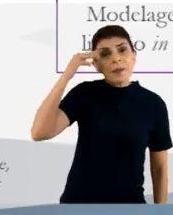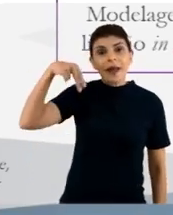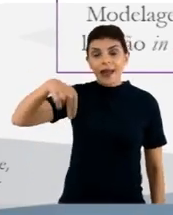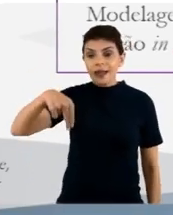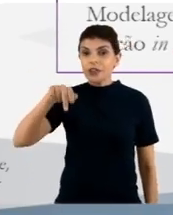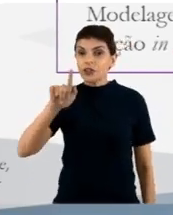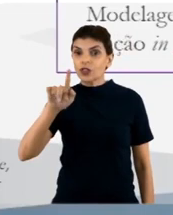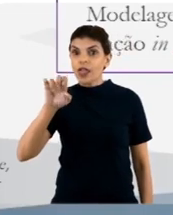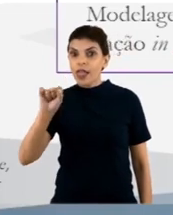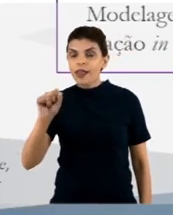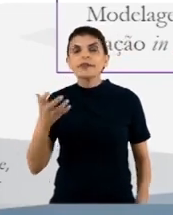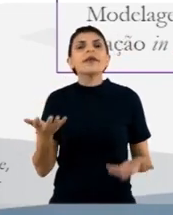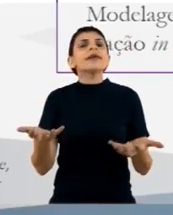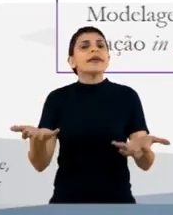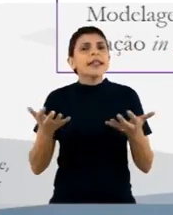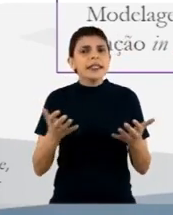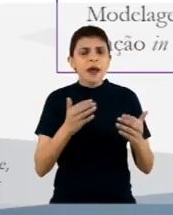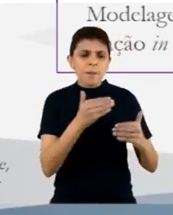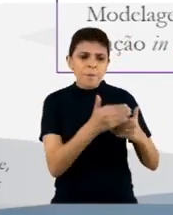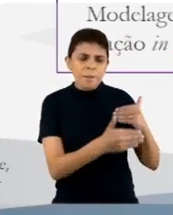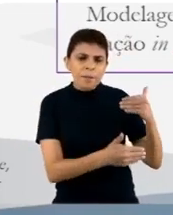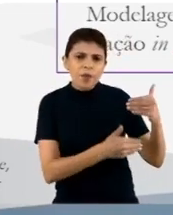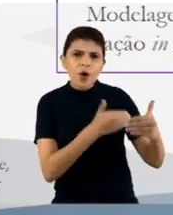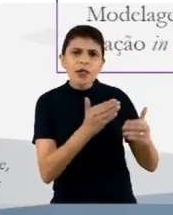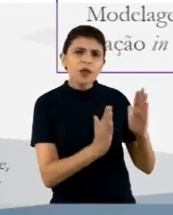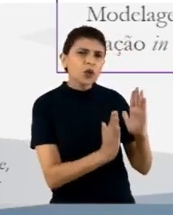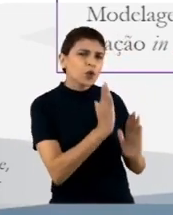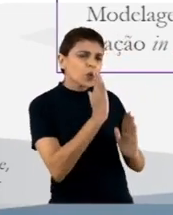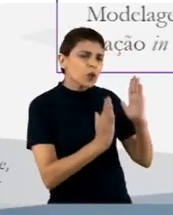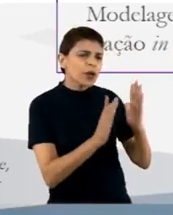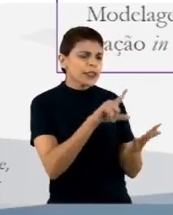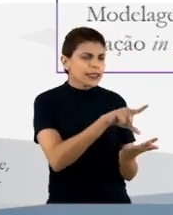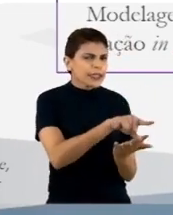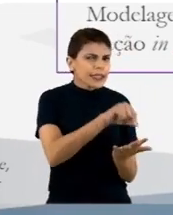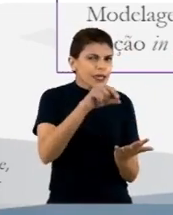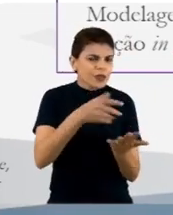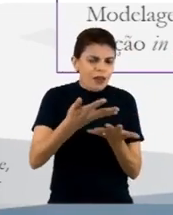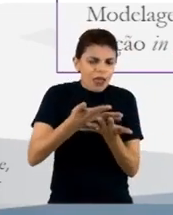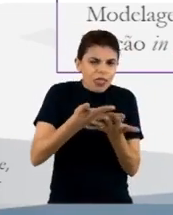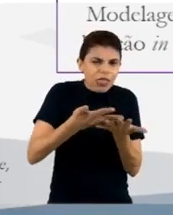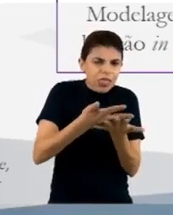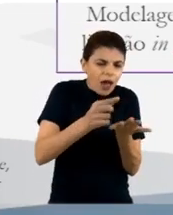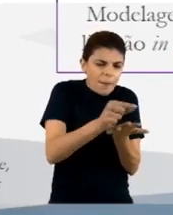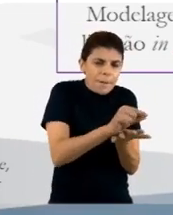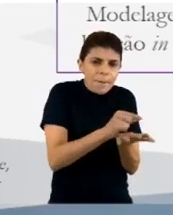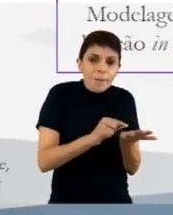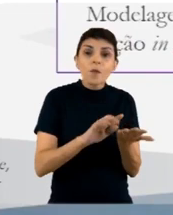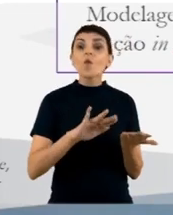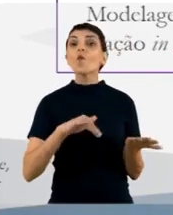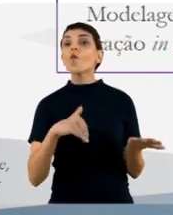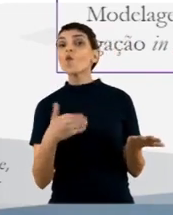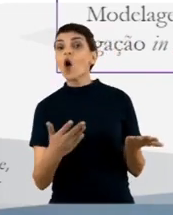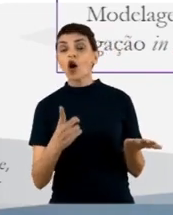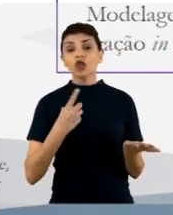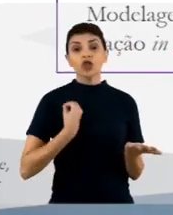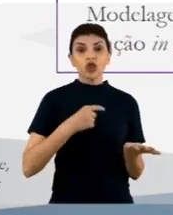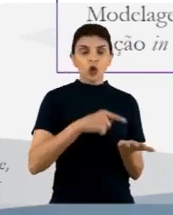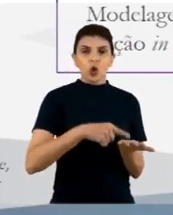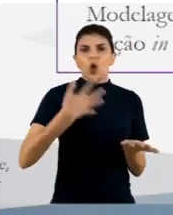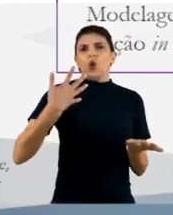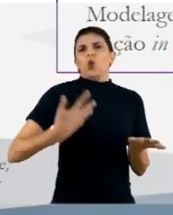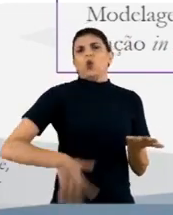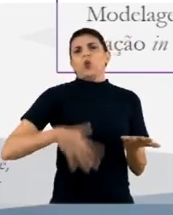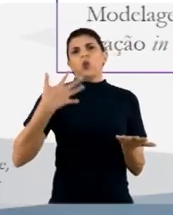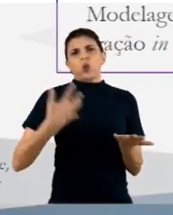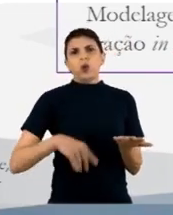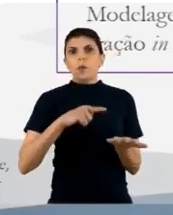de NGS é saber durante aquele processo de seleção dos fagos quais quais são aqueles